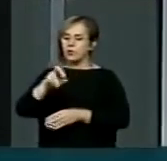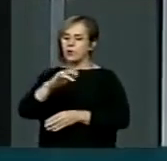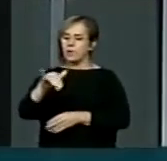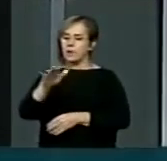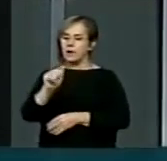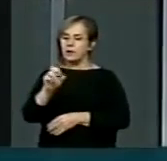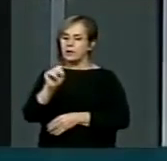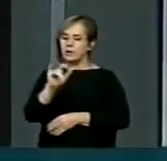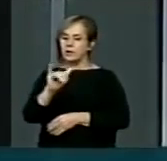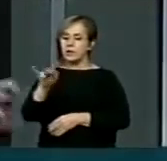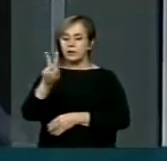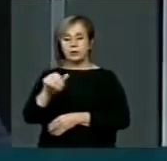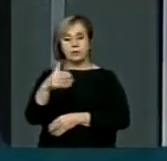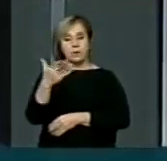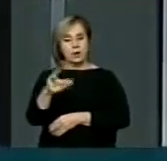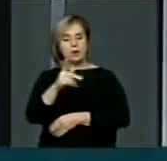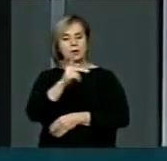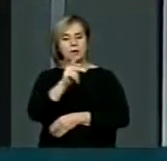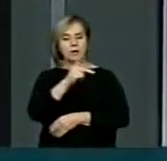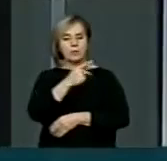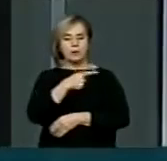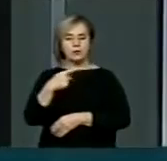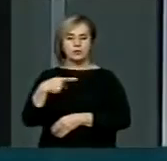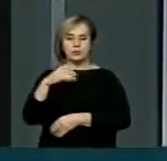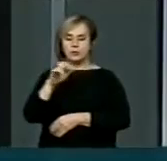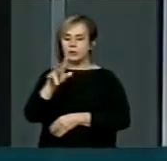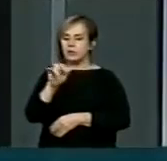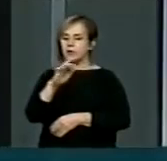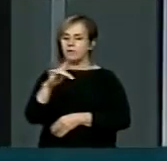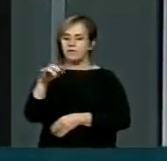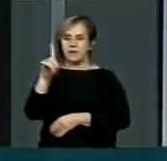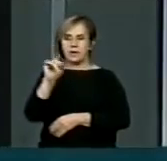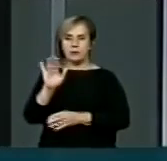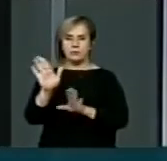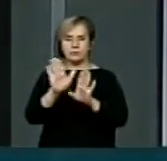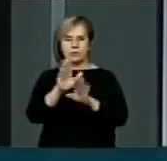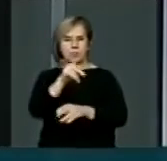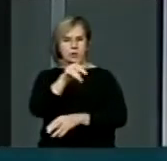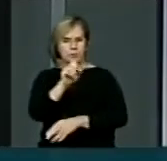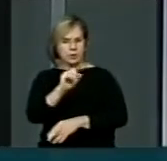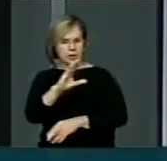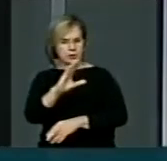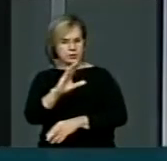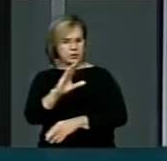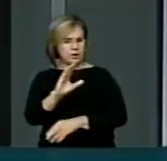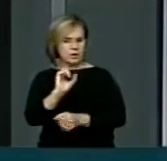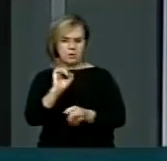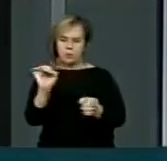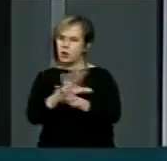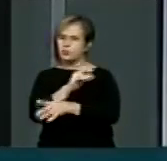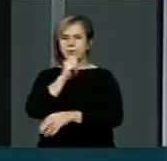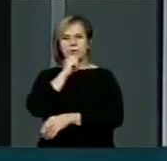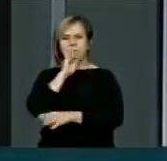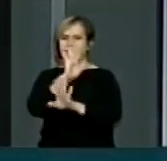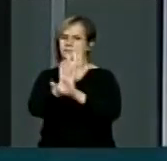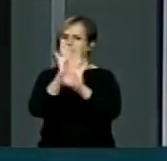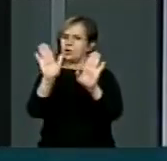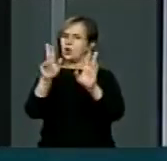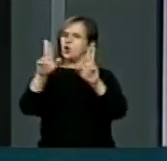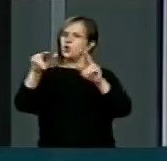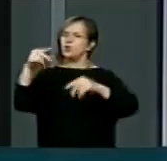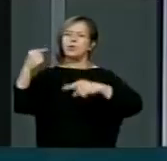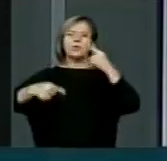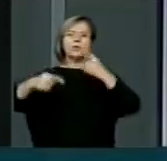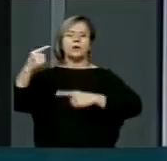e esse deve ser o pastor Everaldo Pereira do PSC. Dizer que o PSC não está pronto para cumprir esta missão, de hipótese nenhuma. Nunca foi